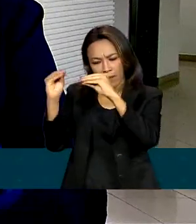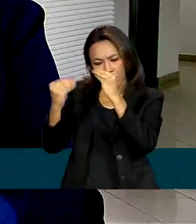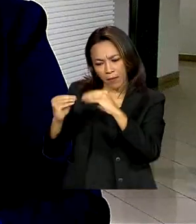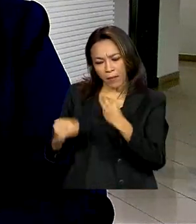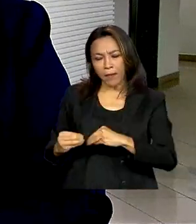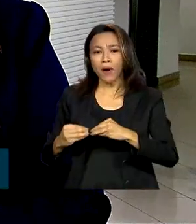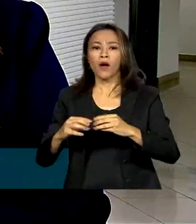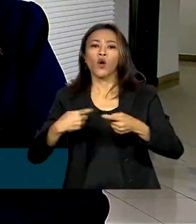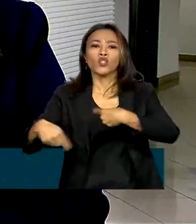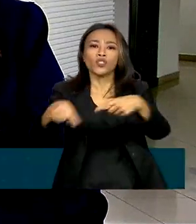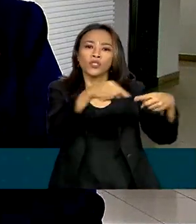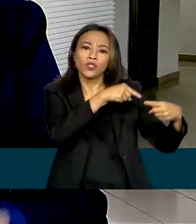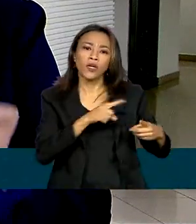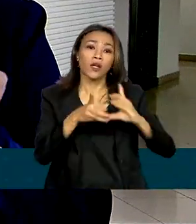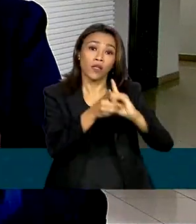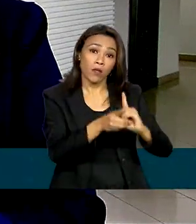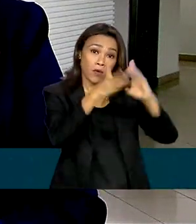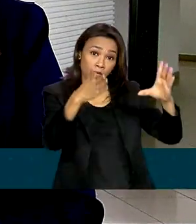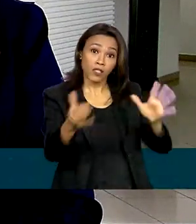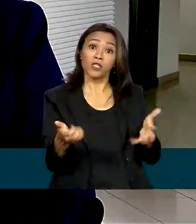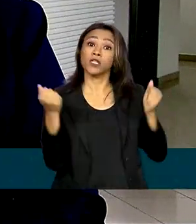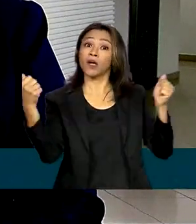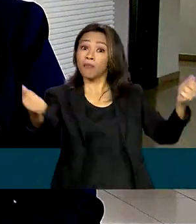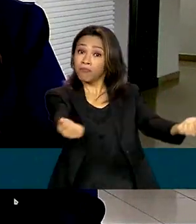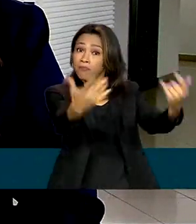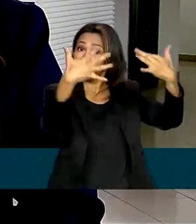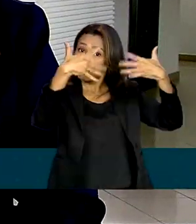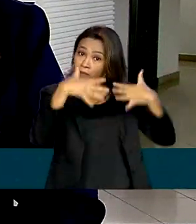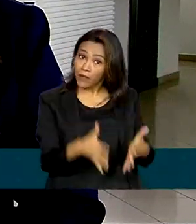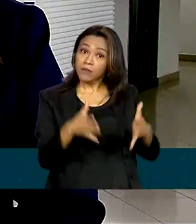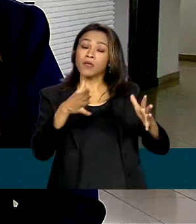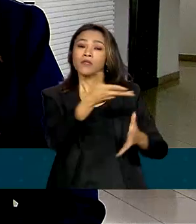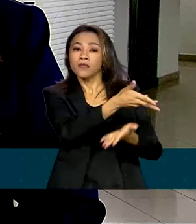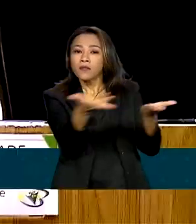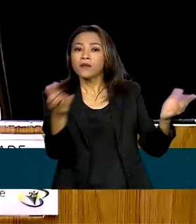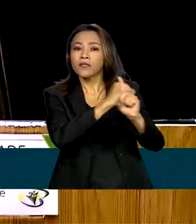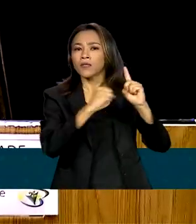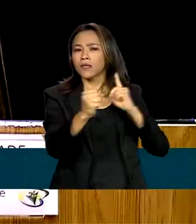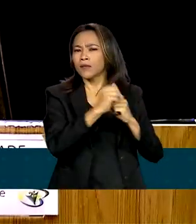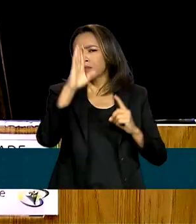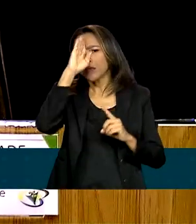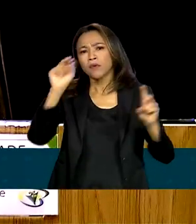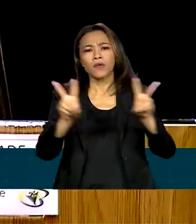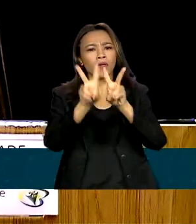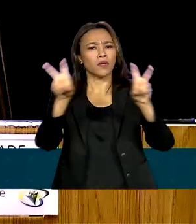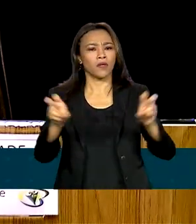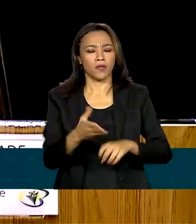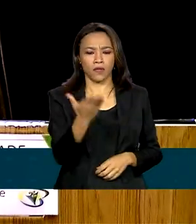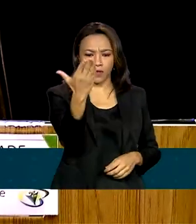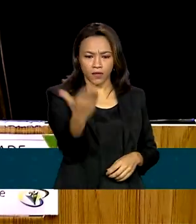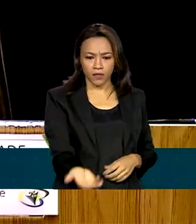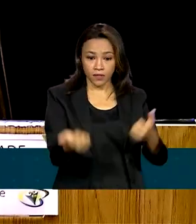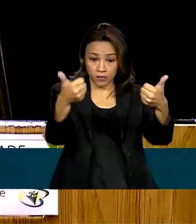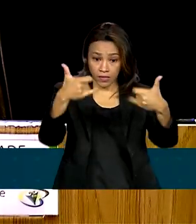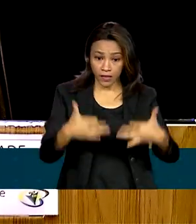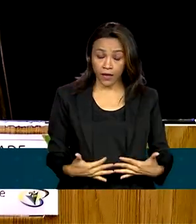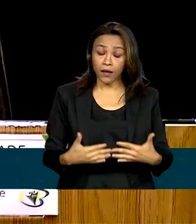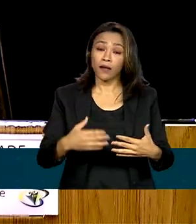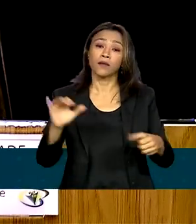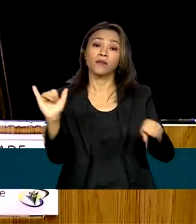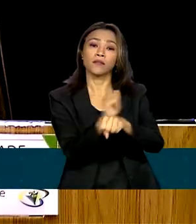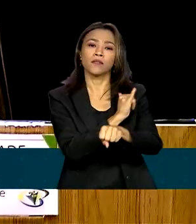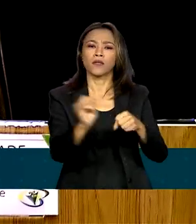e com a participação popular, principalmente na pauta emergencial. Eu quero aqui destacar, dentre as medidas